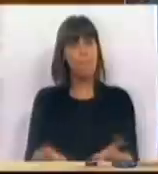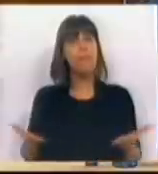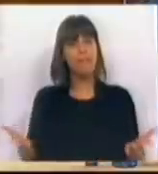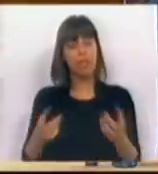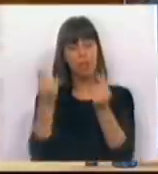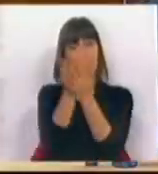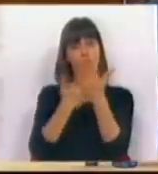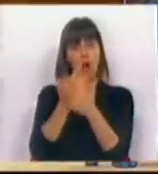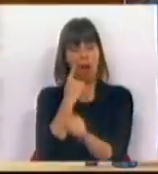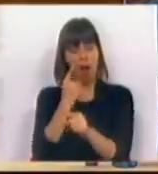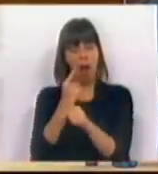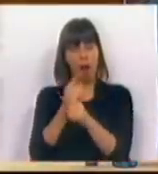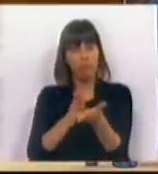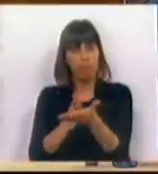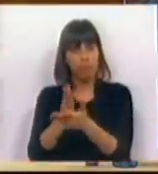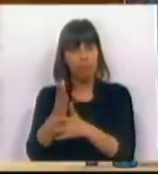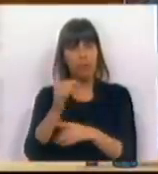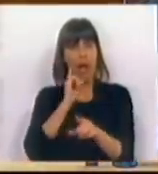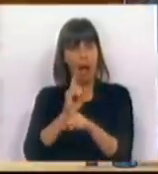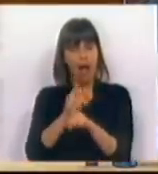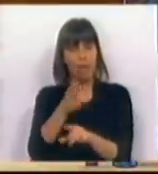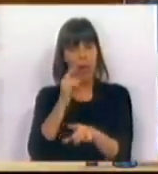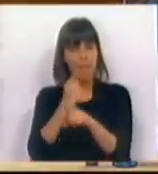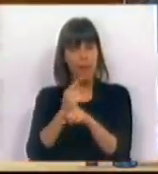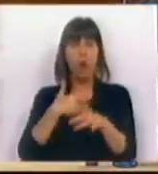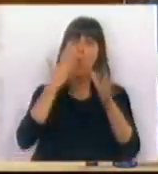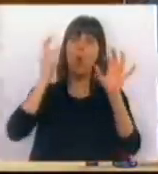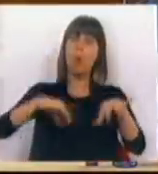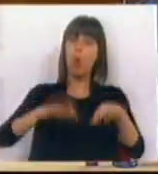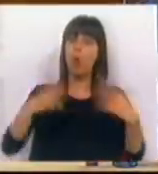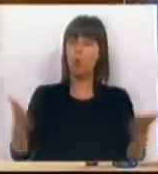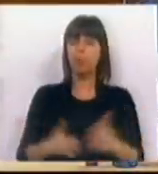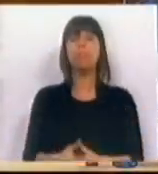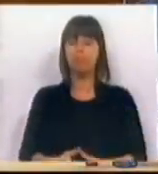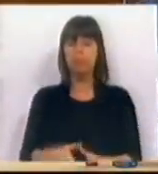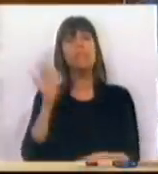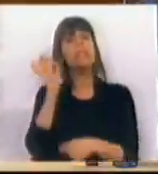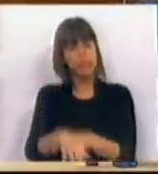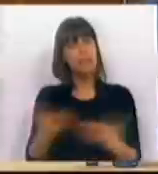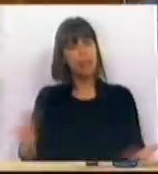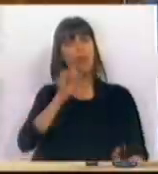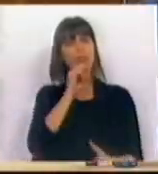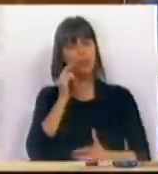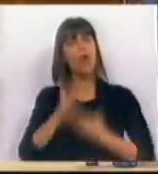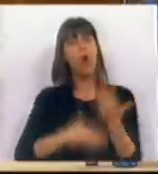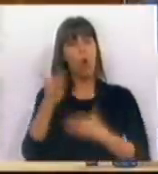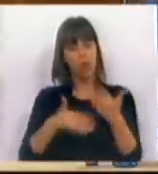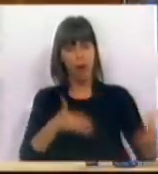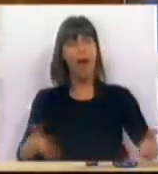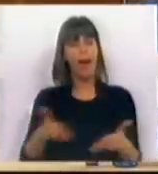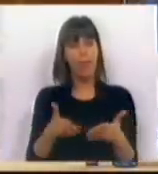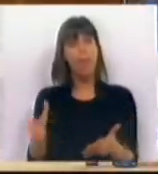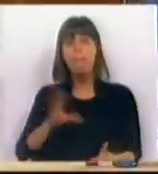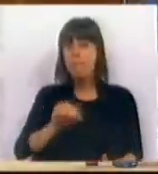que a economia mantenha este ritmo. Por isso, Sr. Deputado, eu concluo, sim, é possível continuar este caminho,